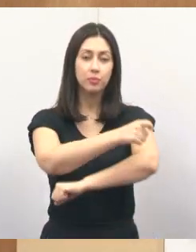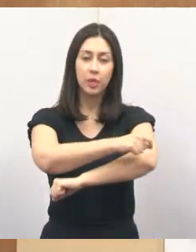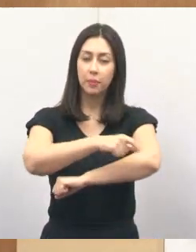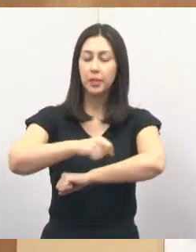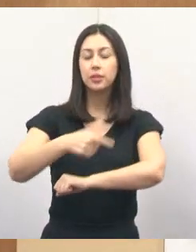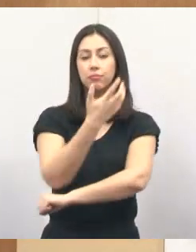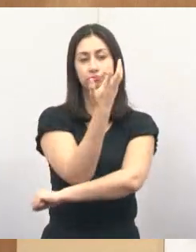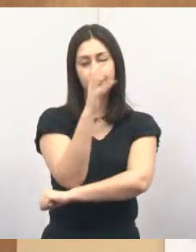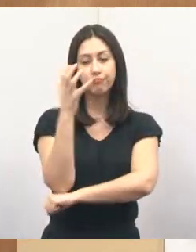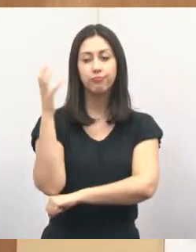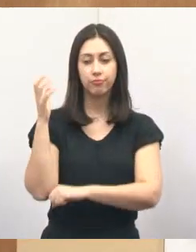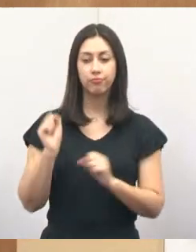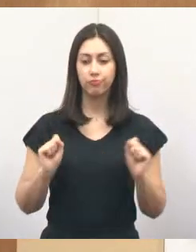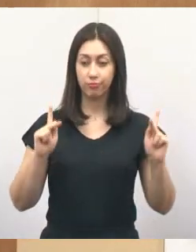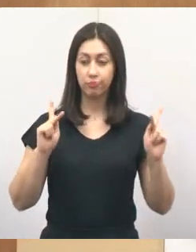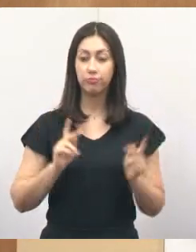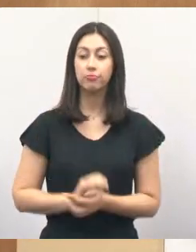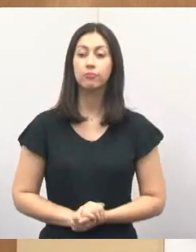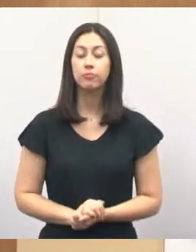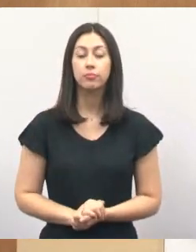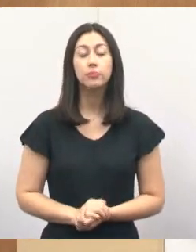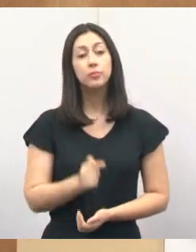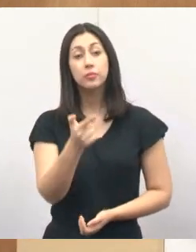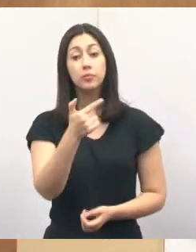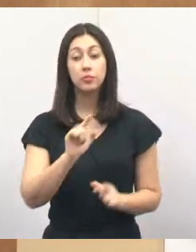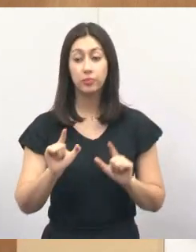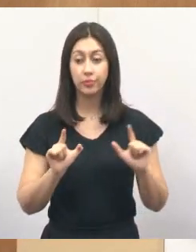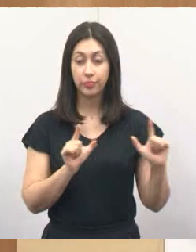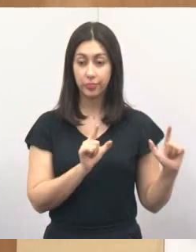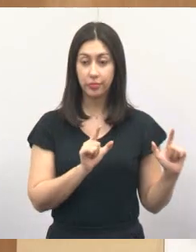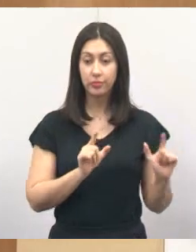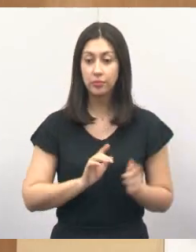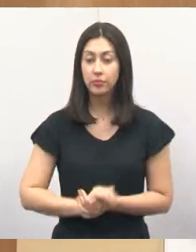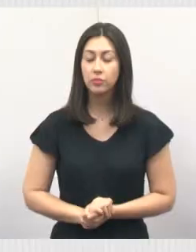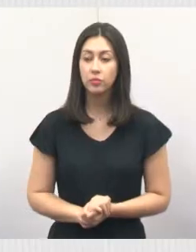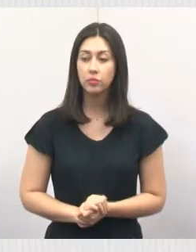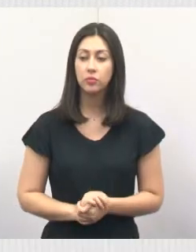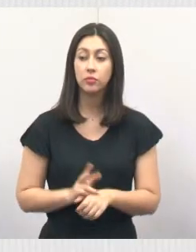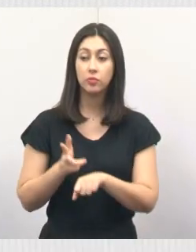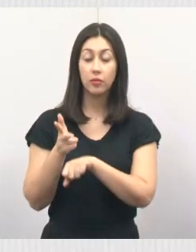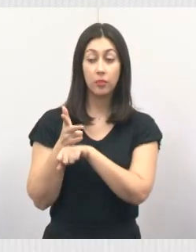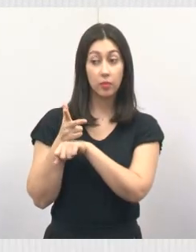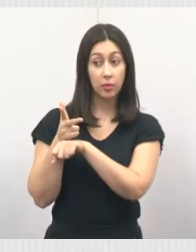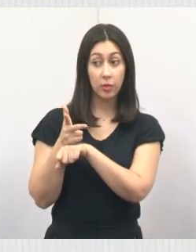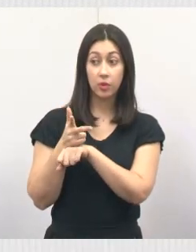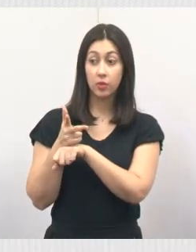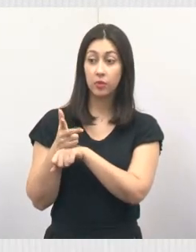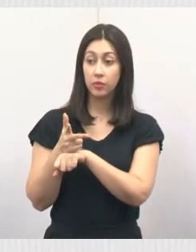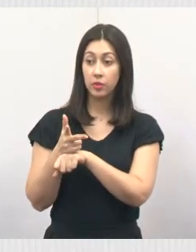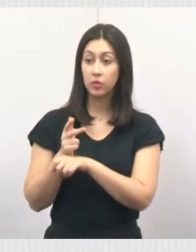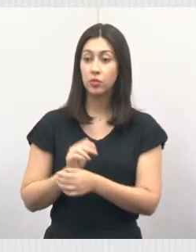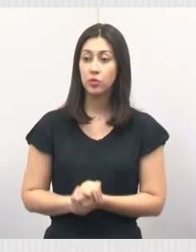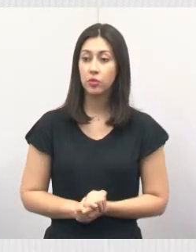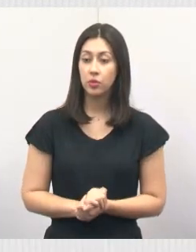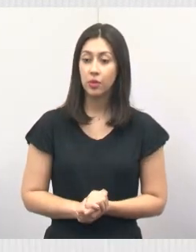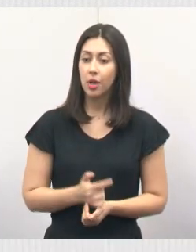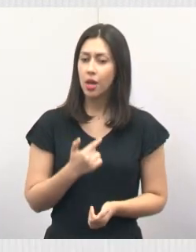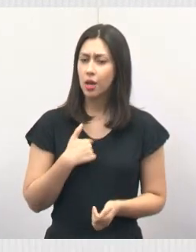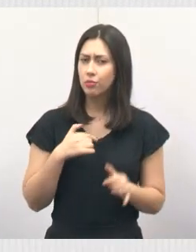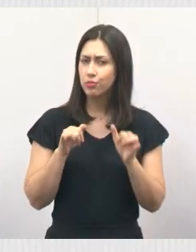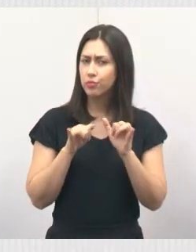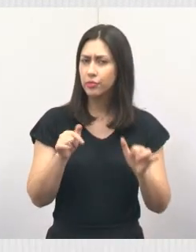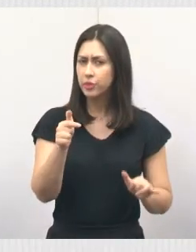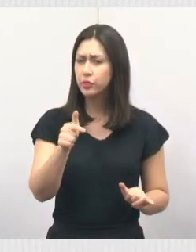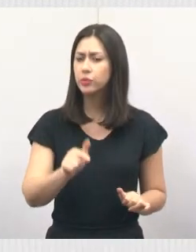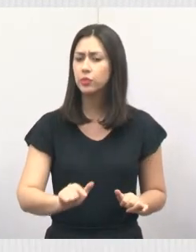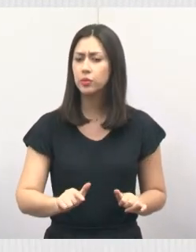árvores que foram suprimidas. No próximo slide, que é um vídeo, eu vou reforçar,